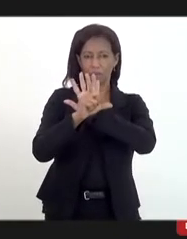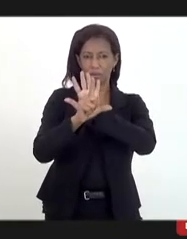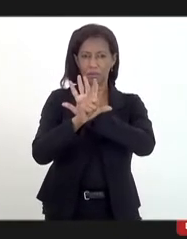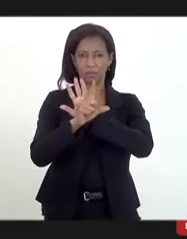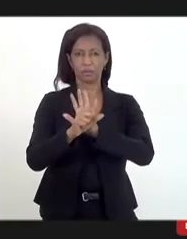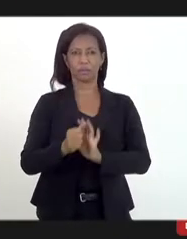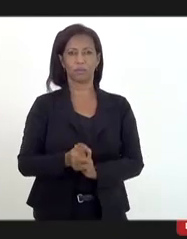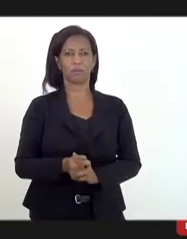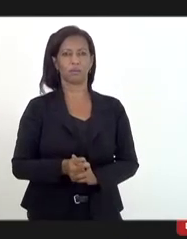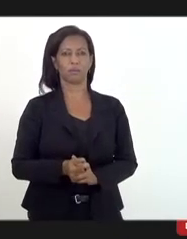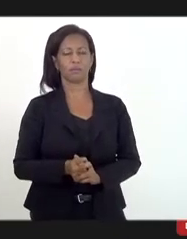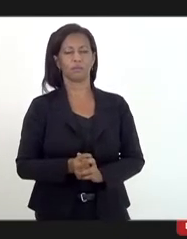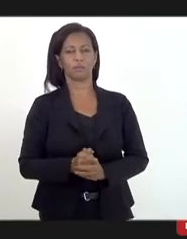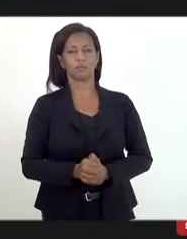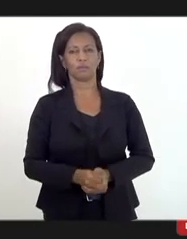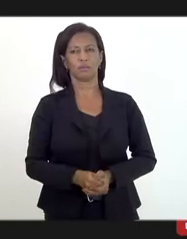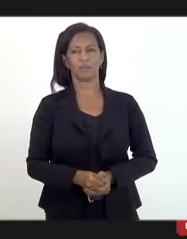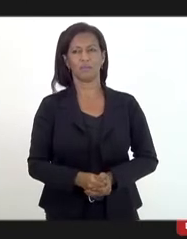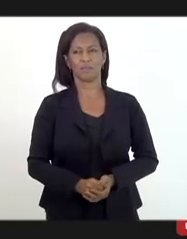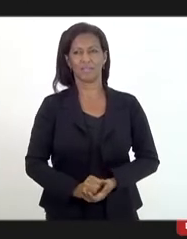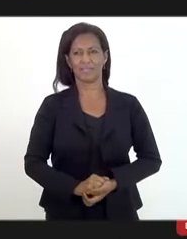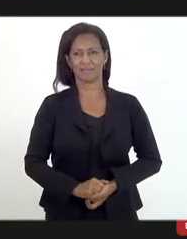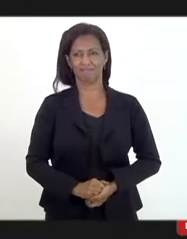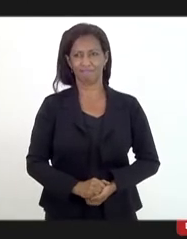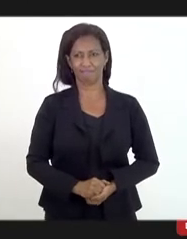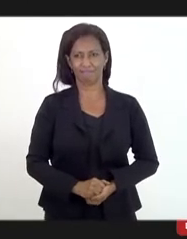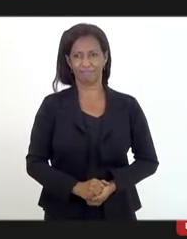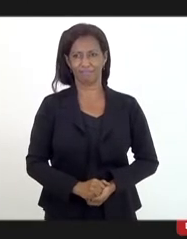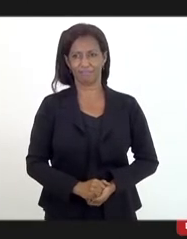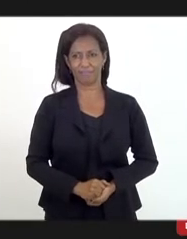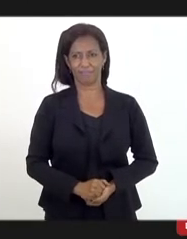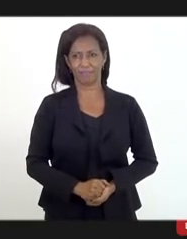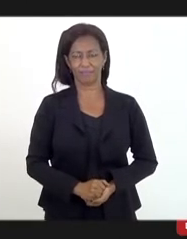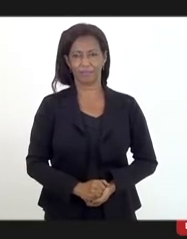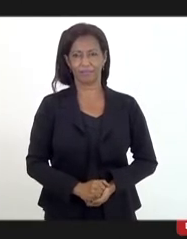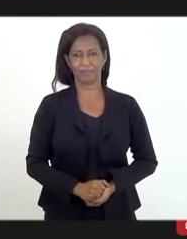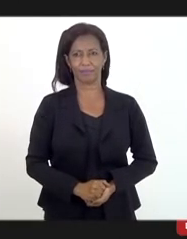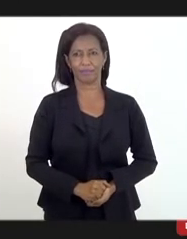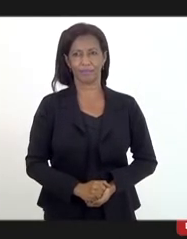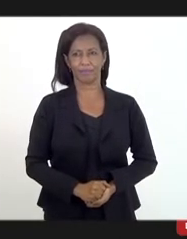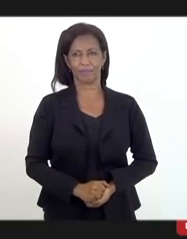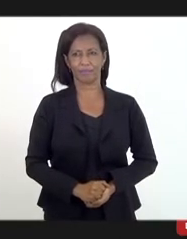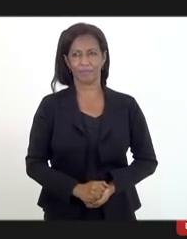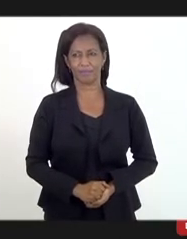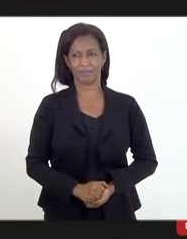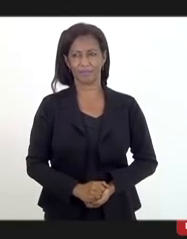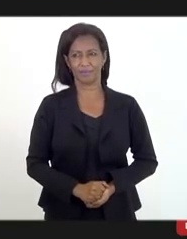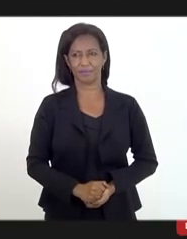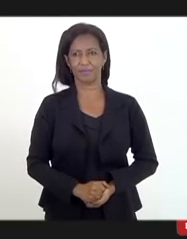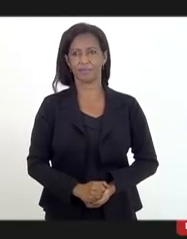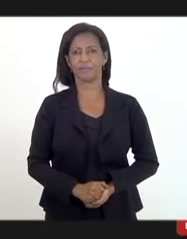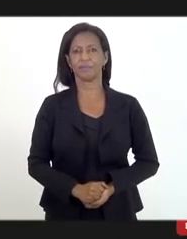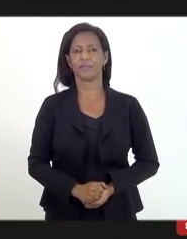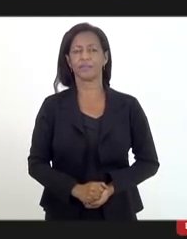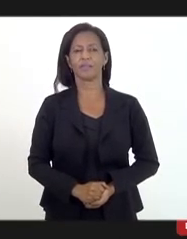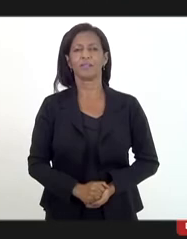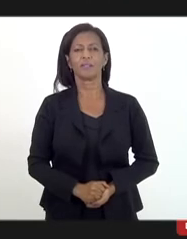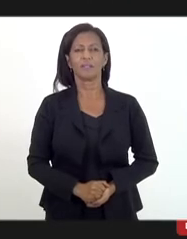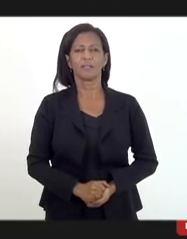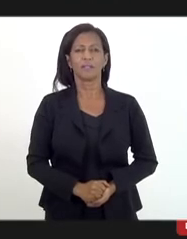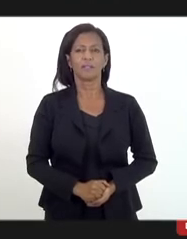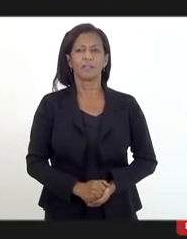afrouxada a criação da lei Afonso Arinhos em 1901, quando